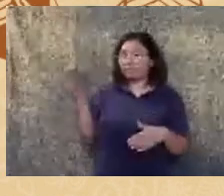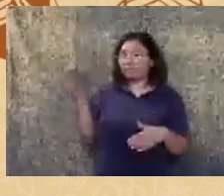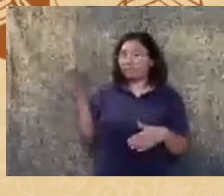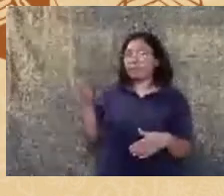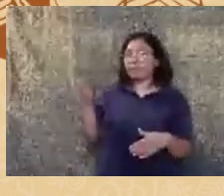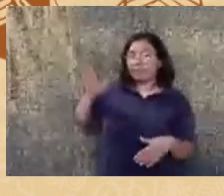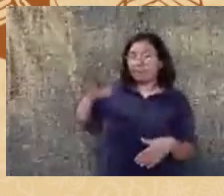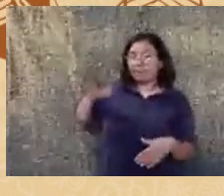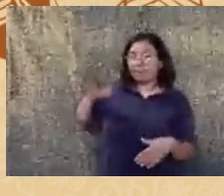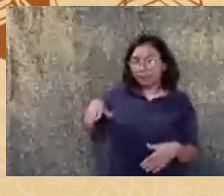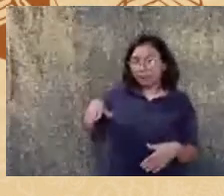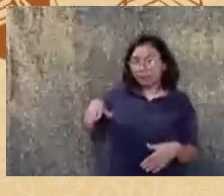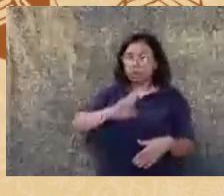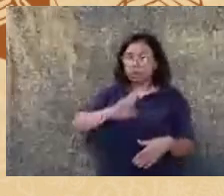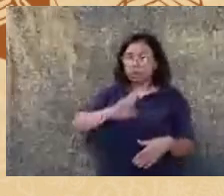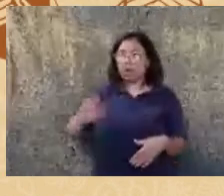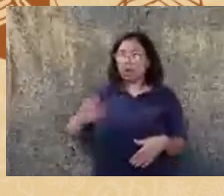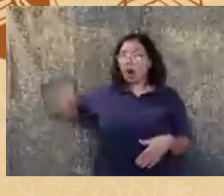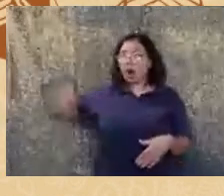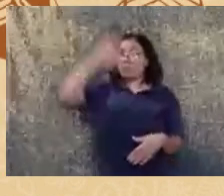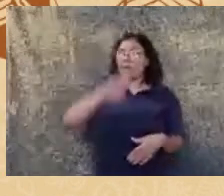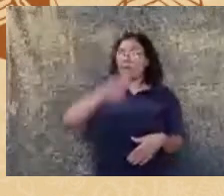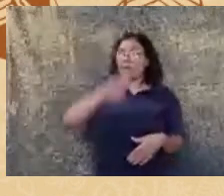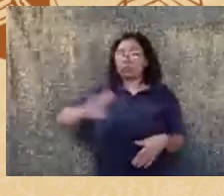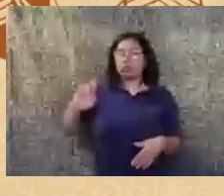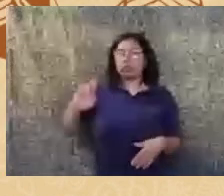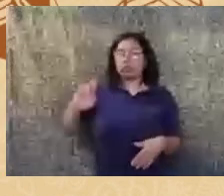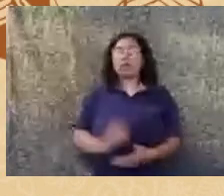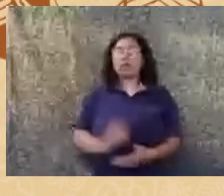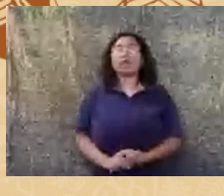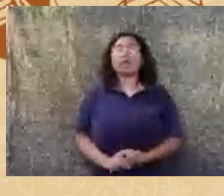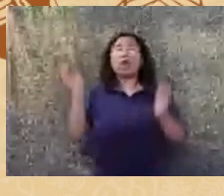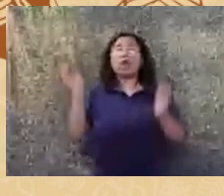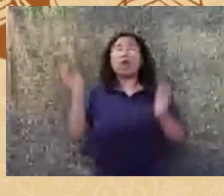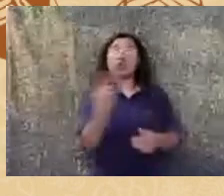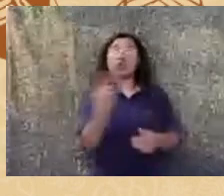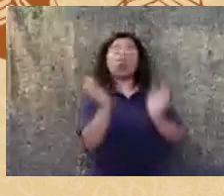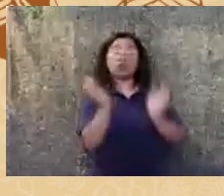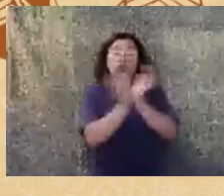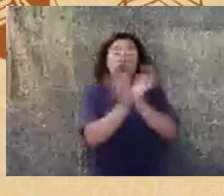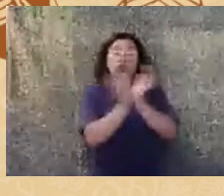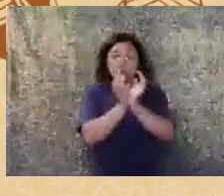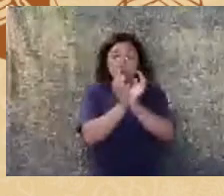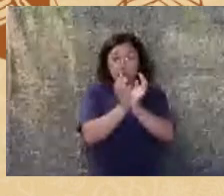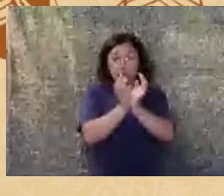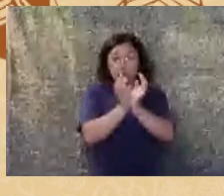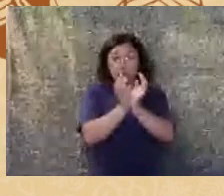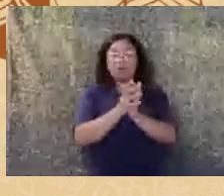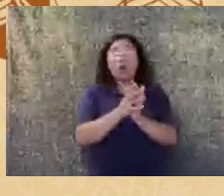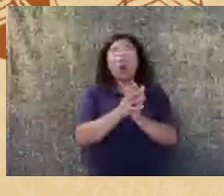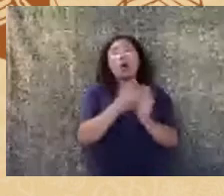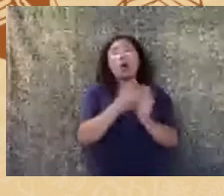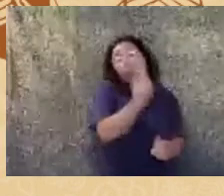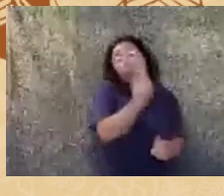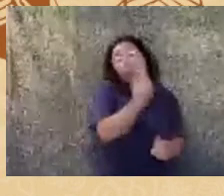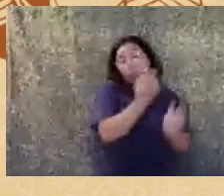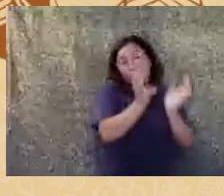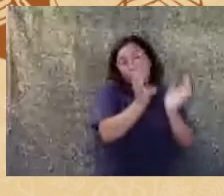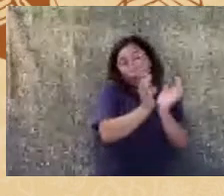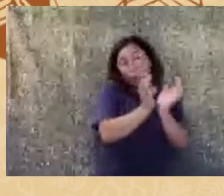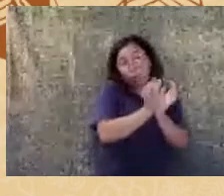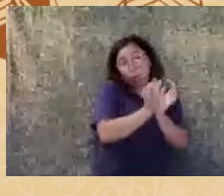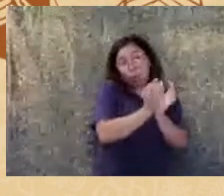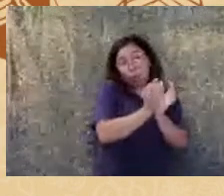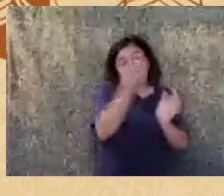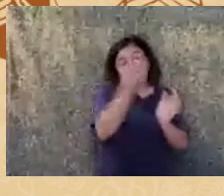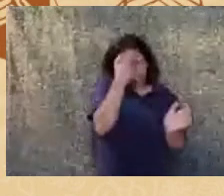outro alta religiosidade e dois grupos específicos um grupo de pessoas com QI mais baixo e um grupo de pessoas com QI